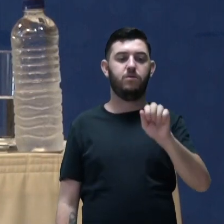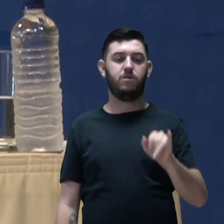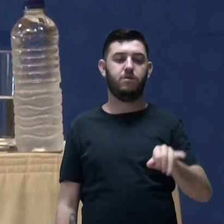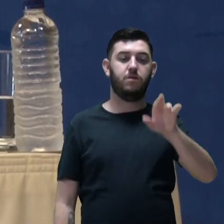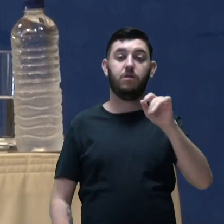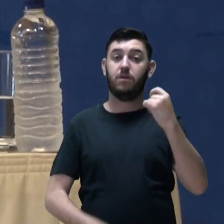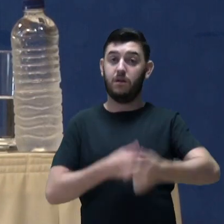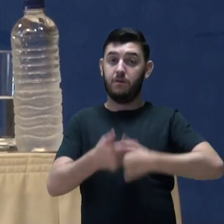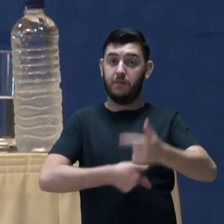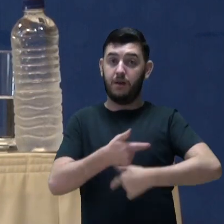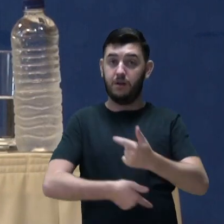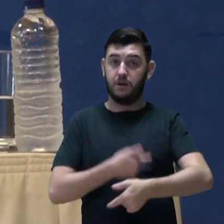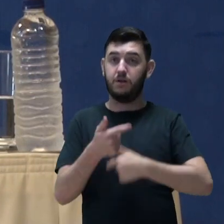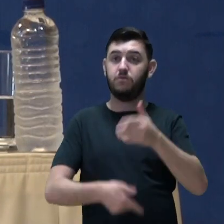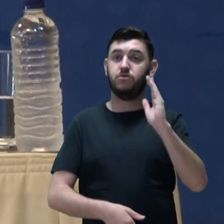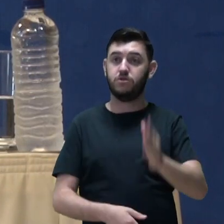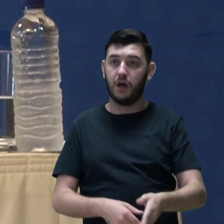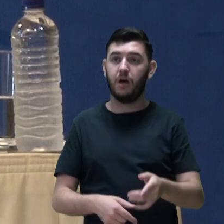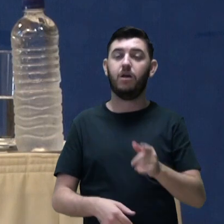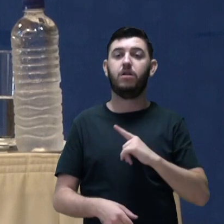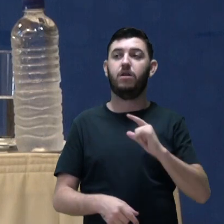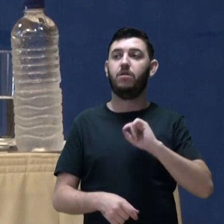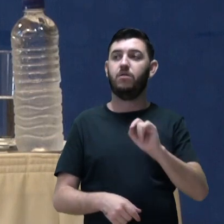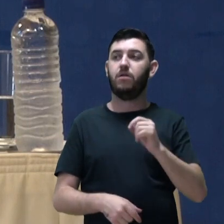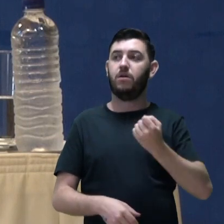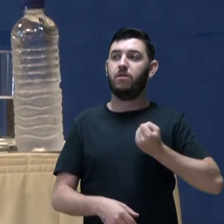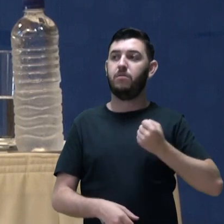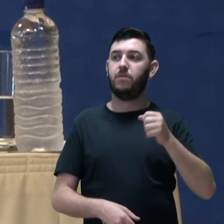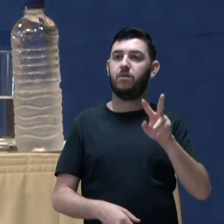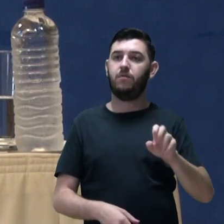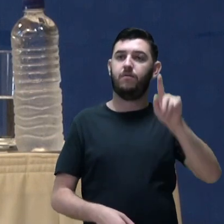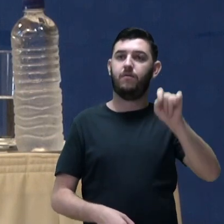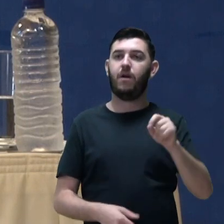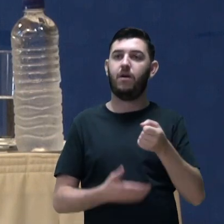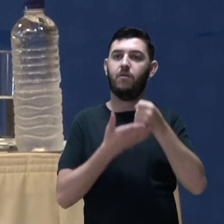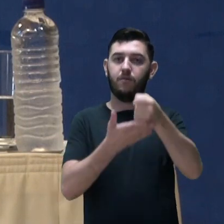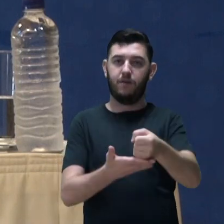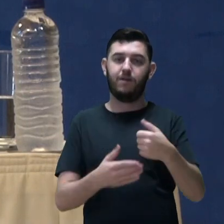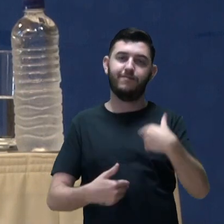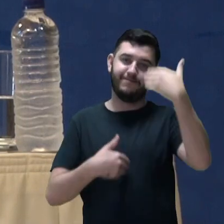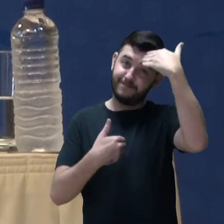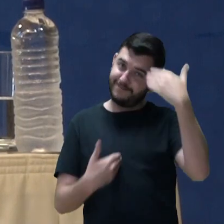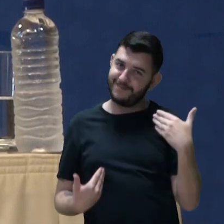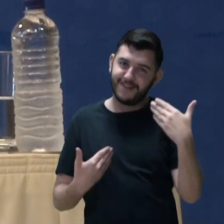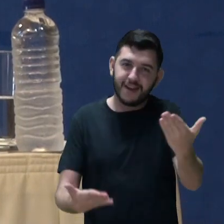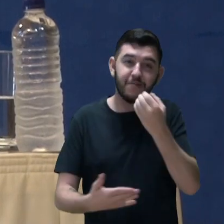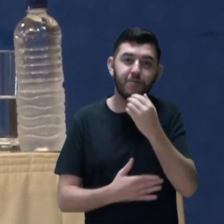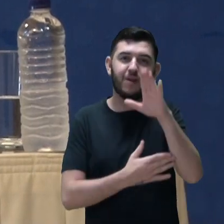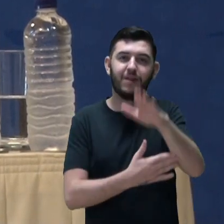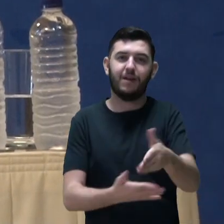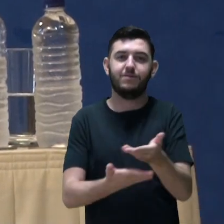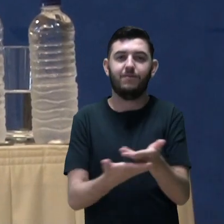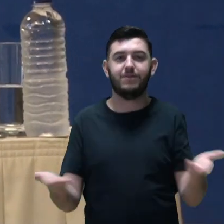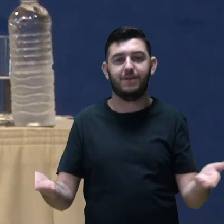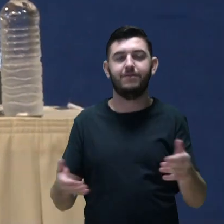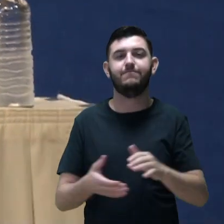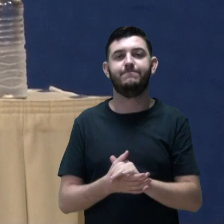com o número de vagas para que ele possa ser ofertado. Muitíssimo obrigado e uma boa tarde a todos.